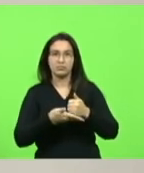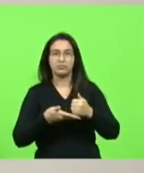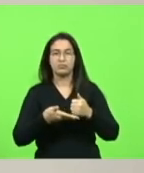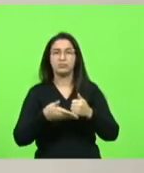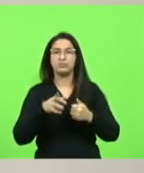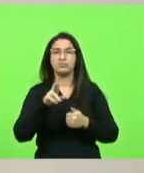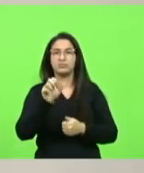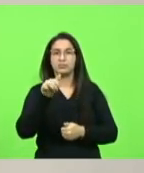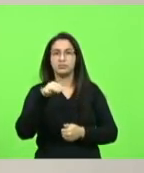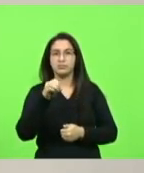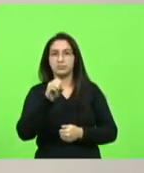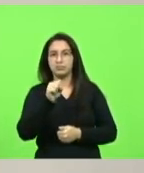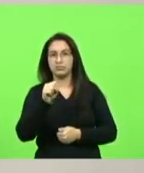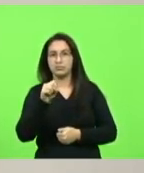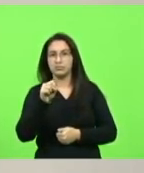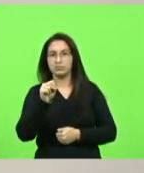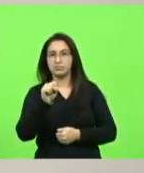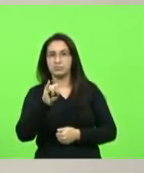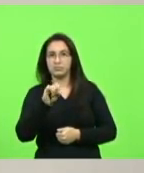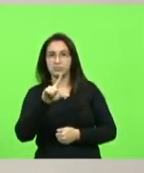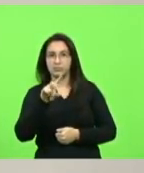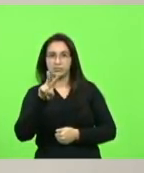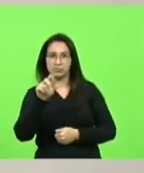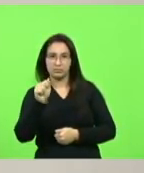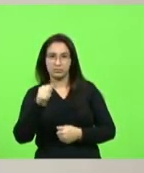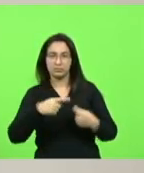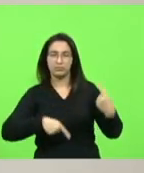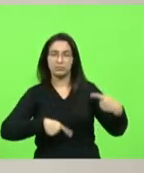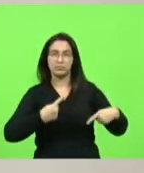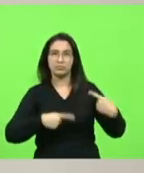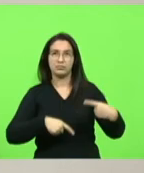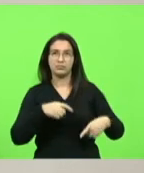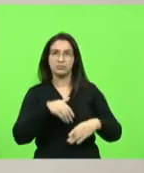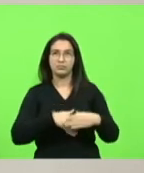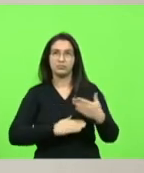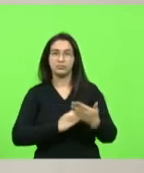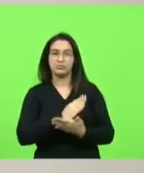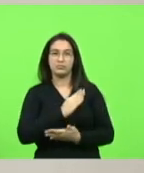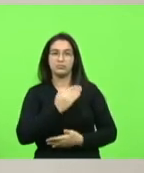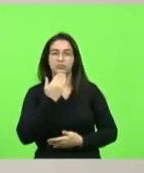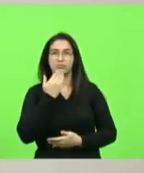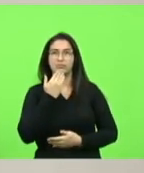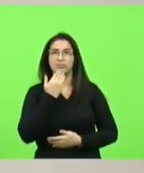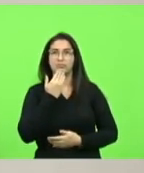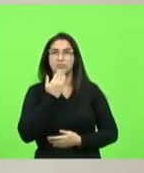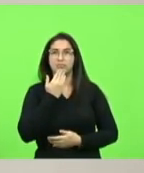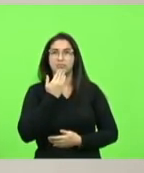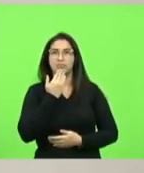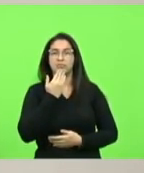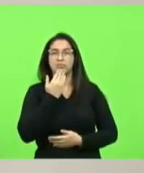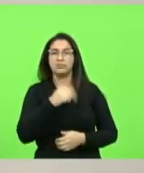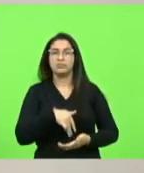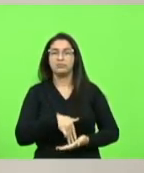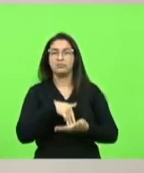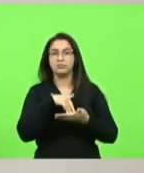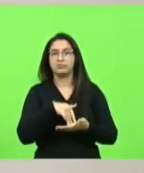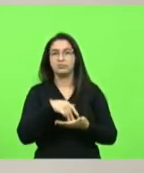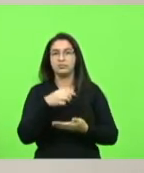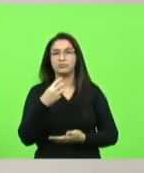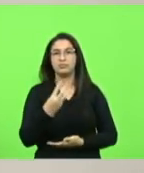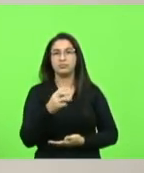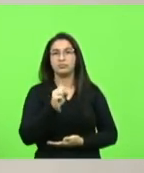em discussão em votação aprovado moções moções número